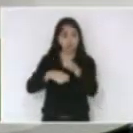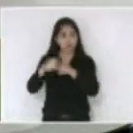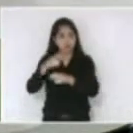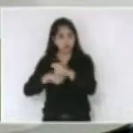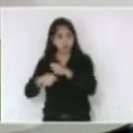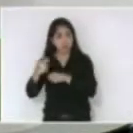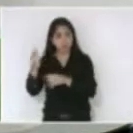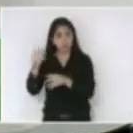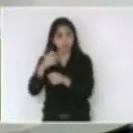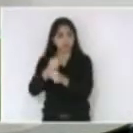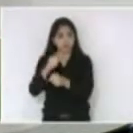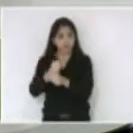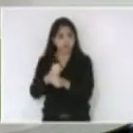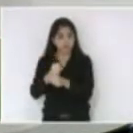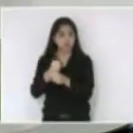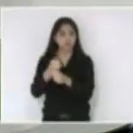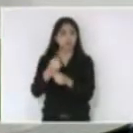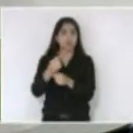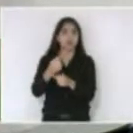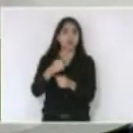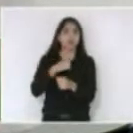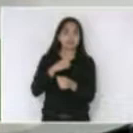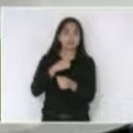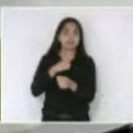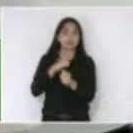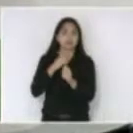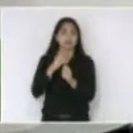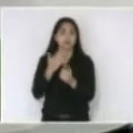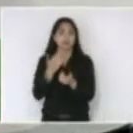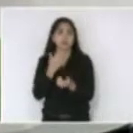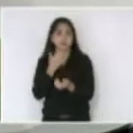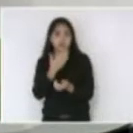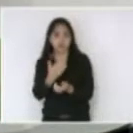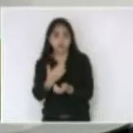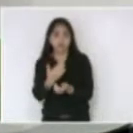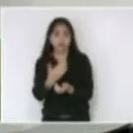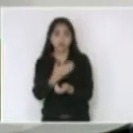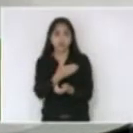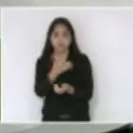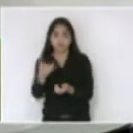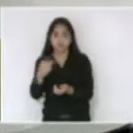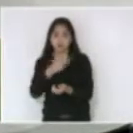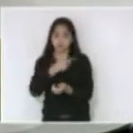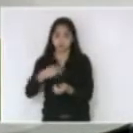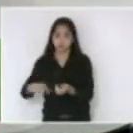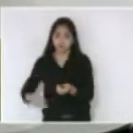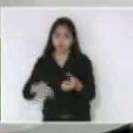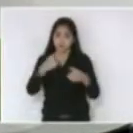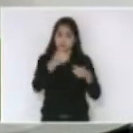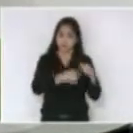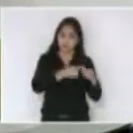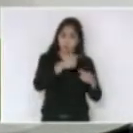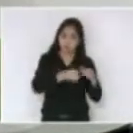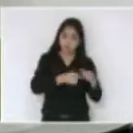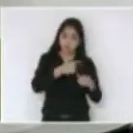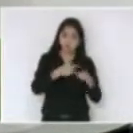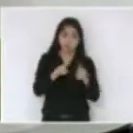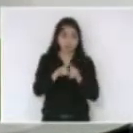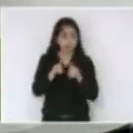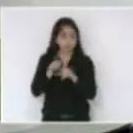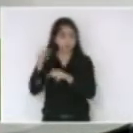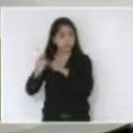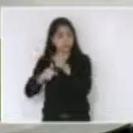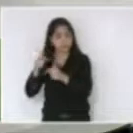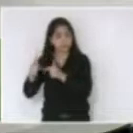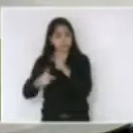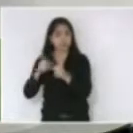comissão de finanças teve aí o apelo dos presidentes de comissões e tal e dos trabalhadores